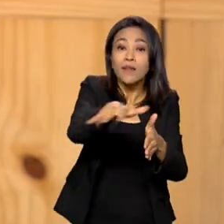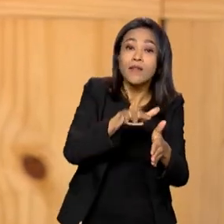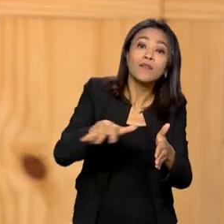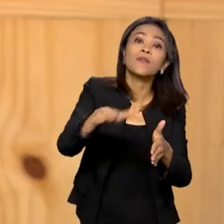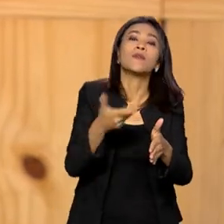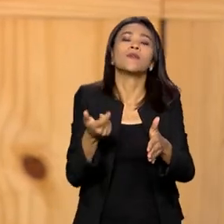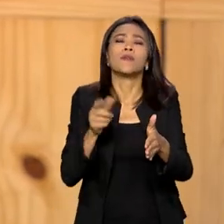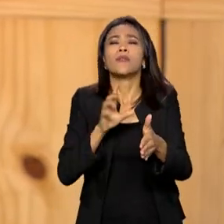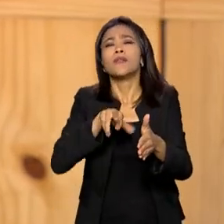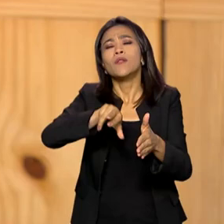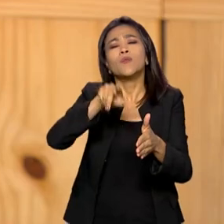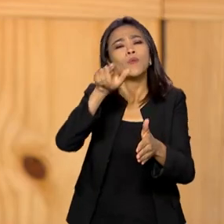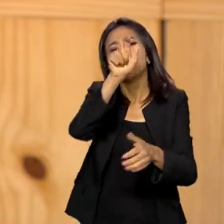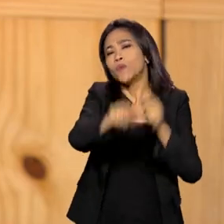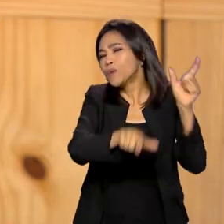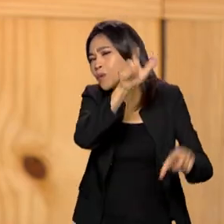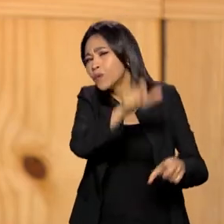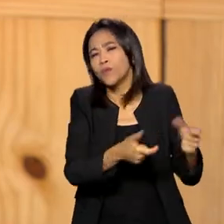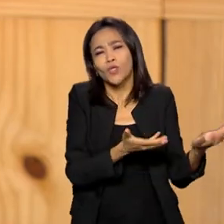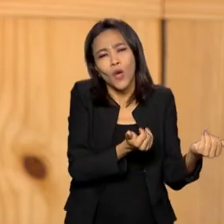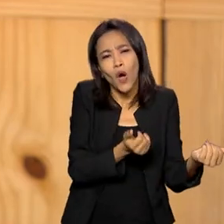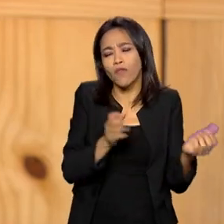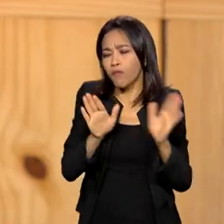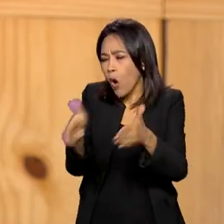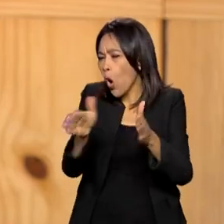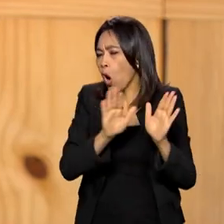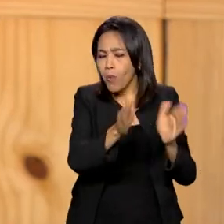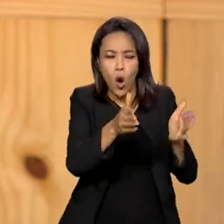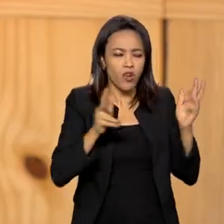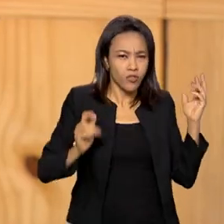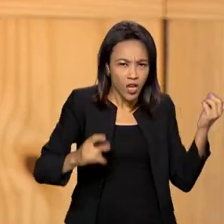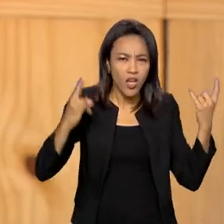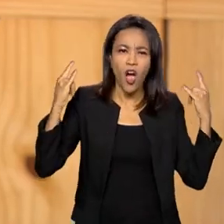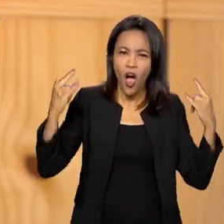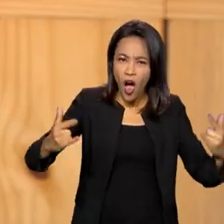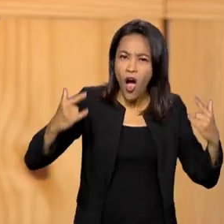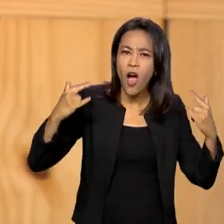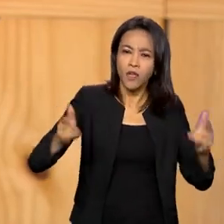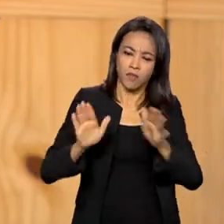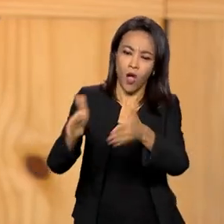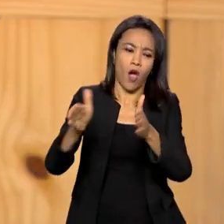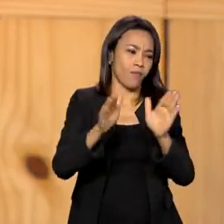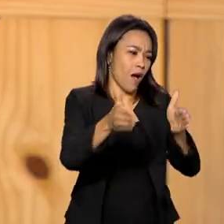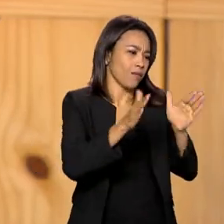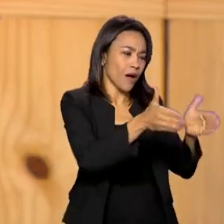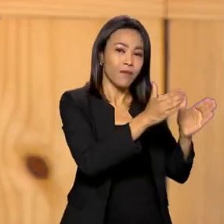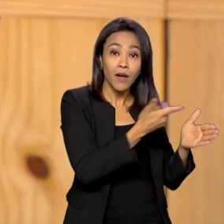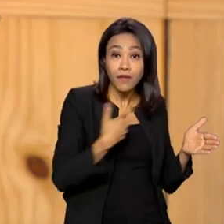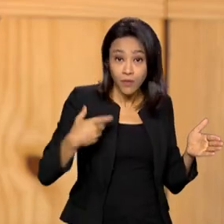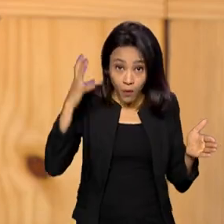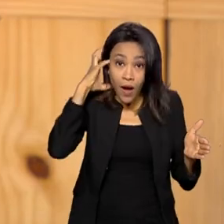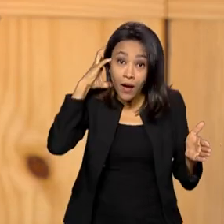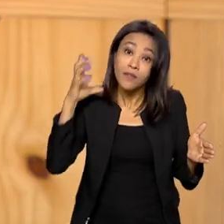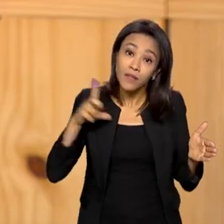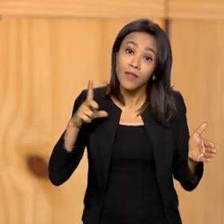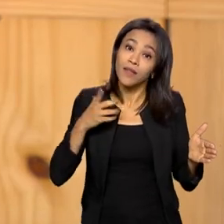focadas no público jovem, no público de rock. Isso por quê? Porque ele tem essa